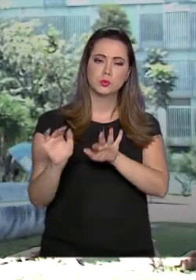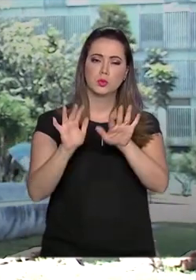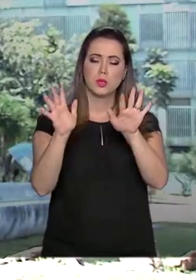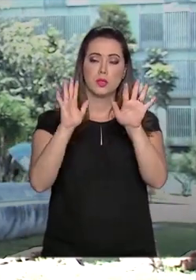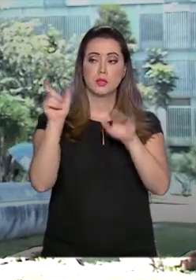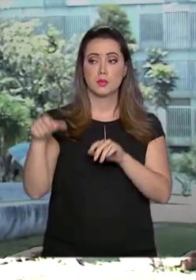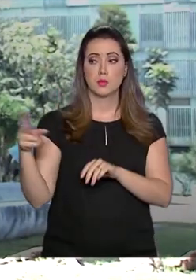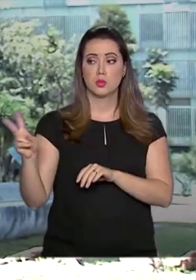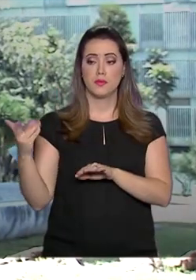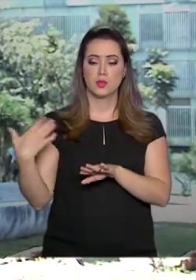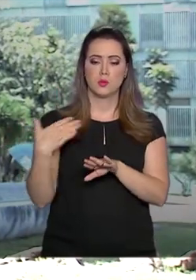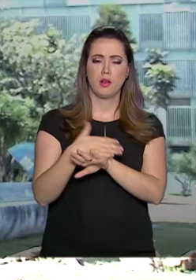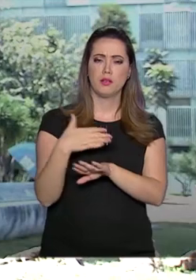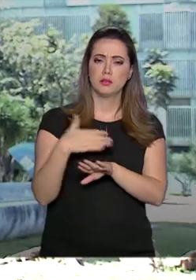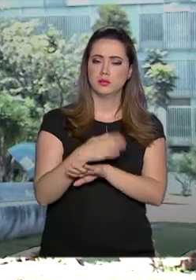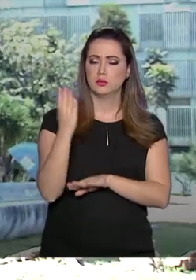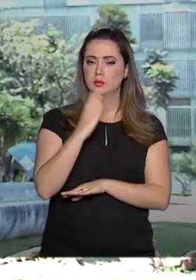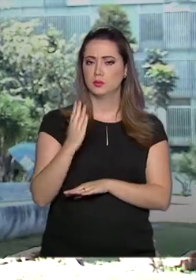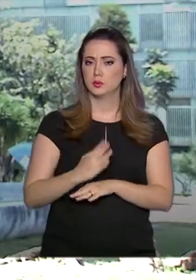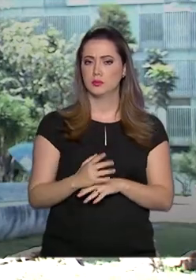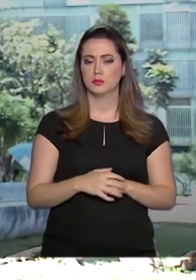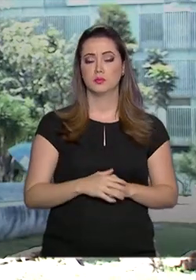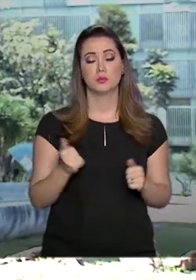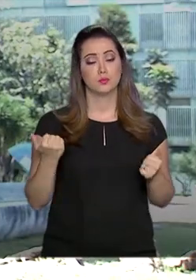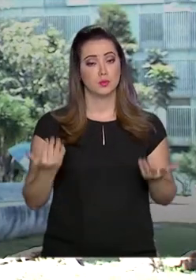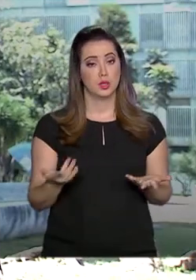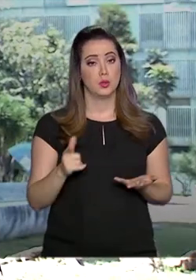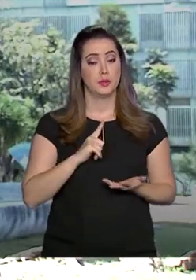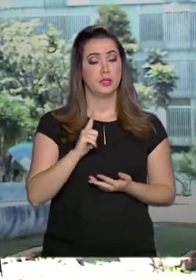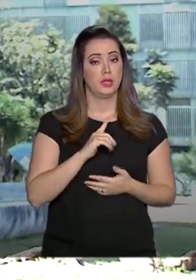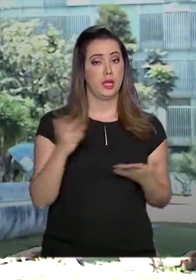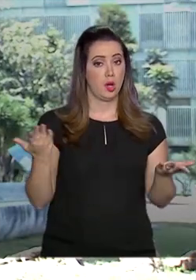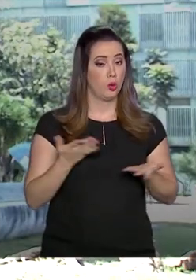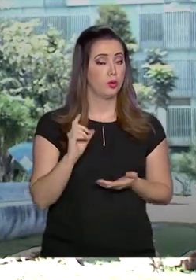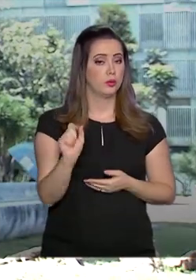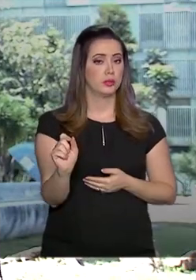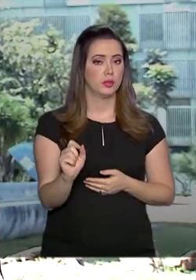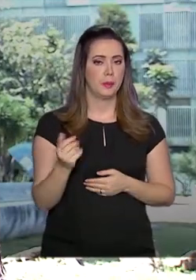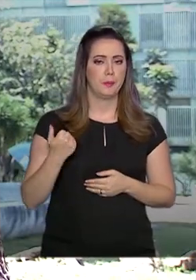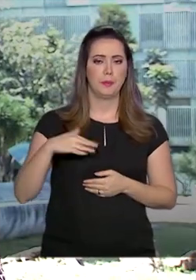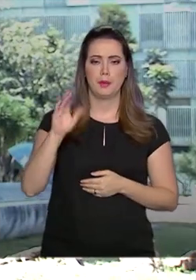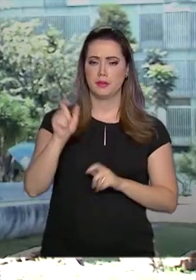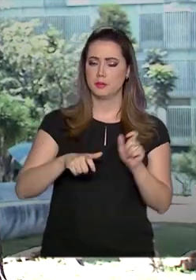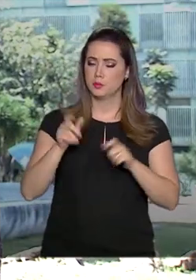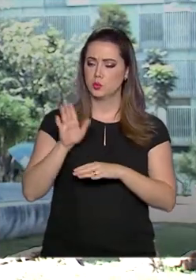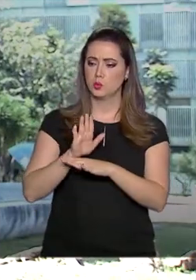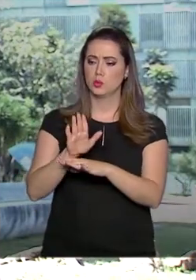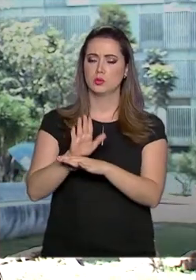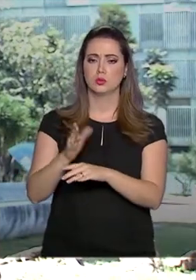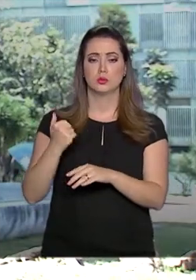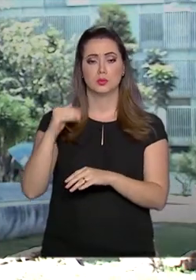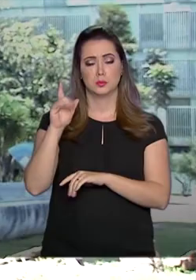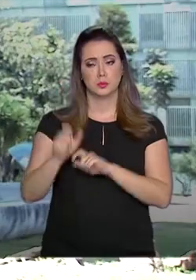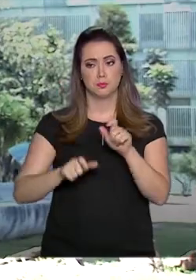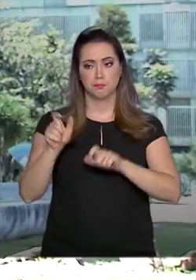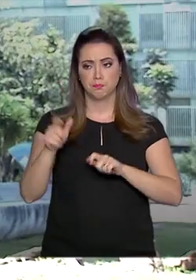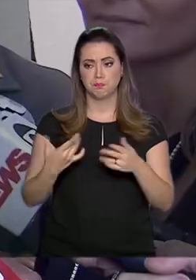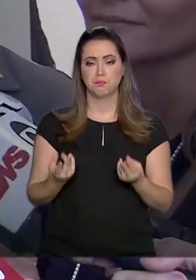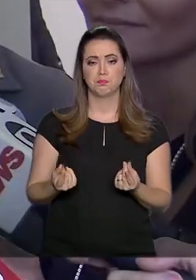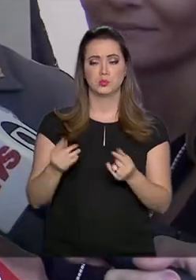venezuelanos que chegam pela fronteira do Brasil. O que houve foi reforço nos recursos. Vamos ver.